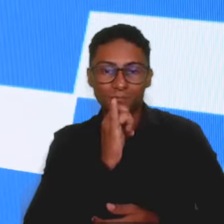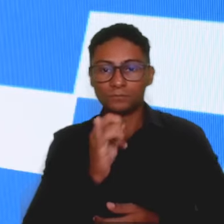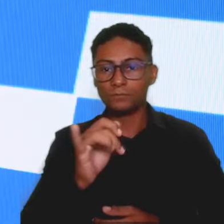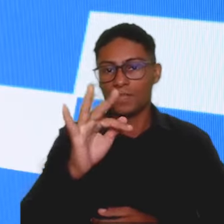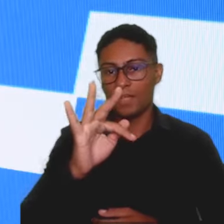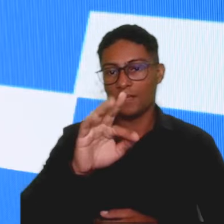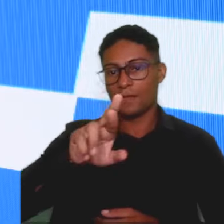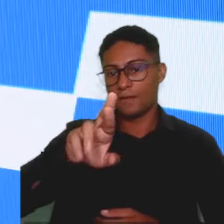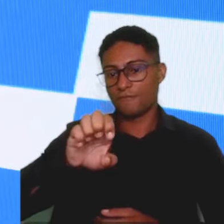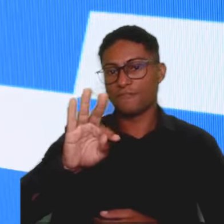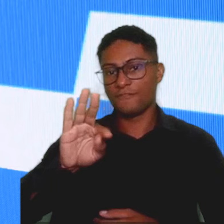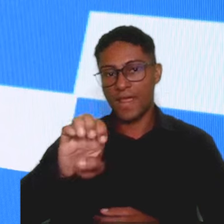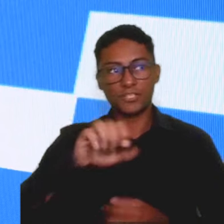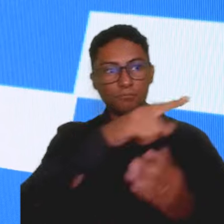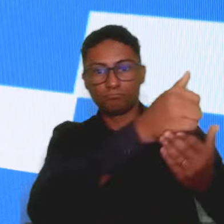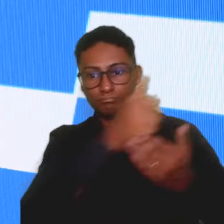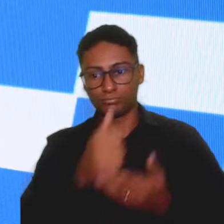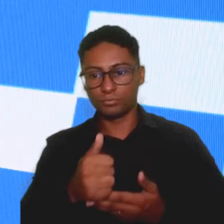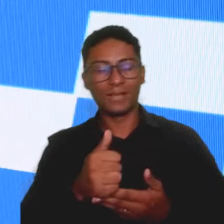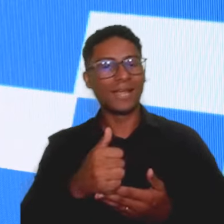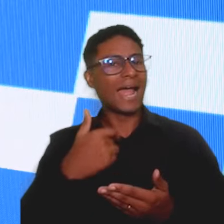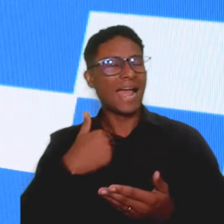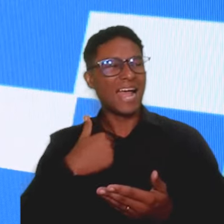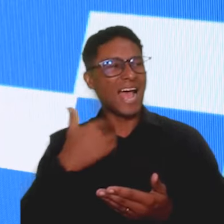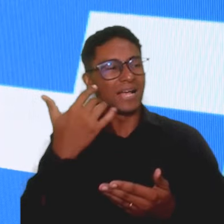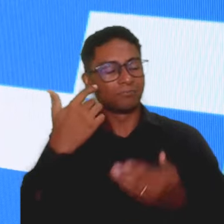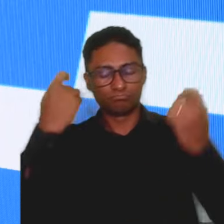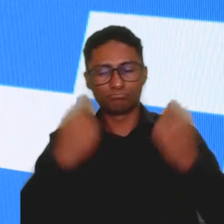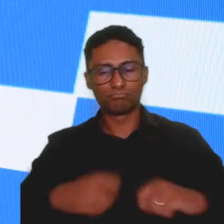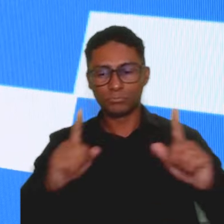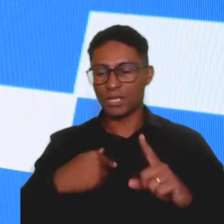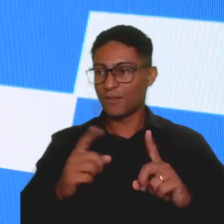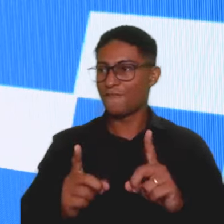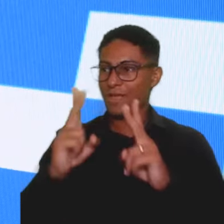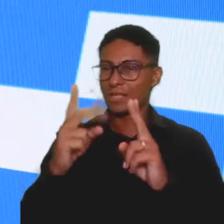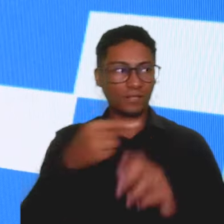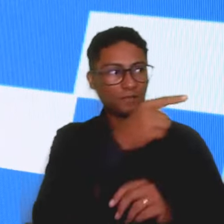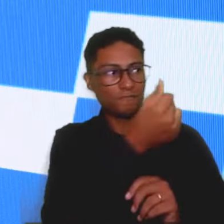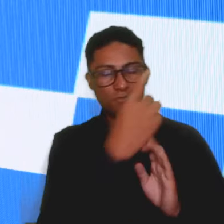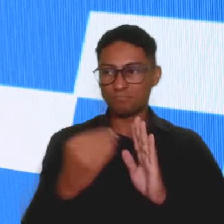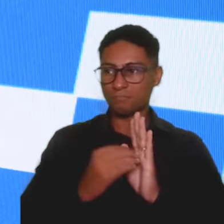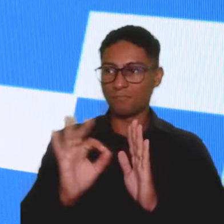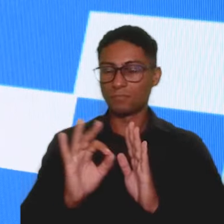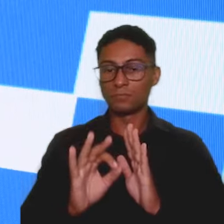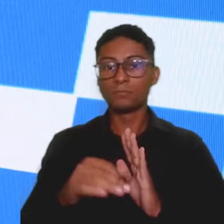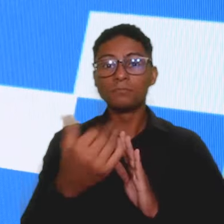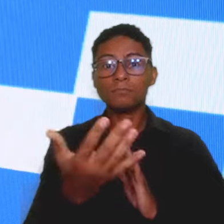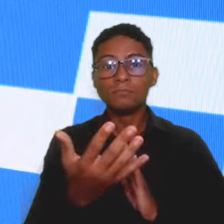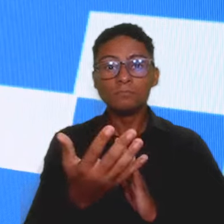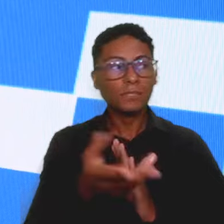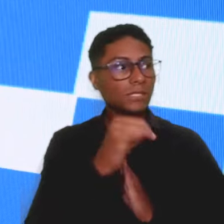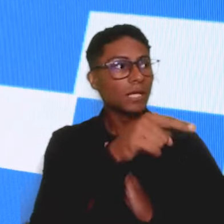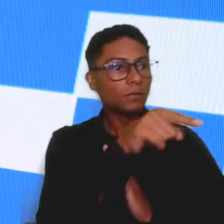Então, eu tenho a despesa de frete, eu não estou levando em consideração essa despesa de frete dentro do meu preço de venda. Da onde que sai essa despesa de frete se eu não